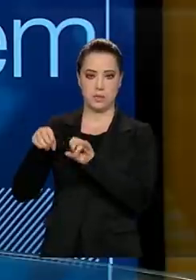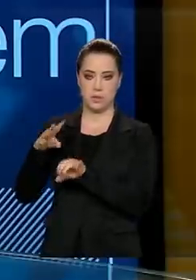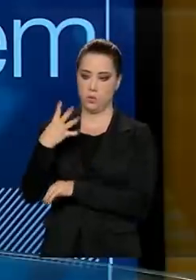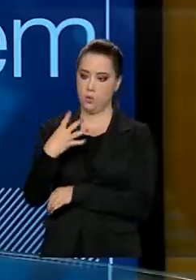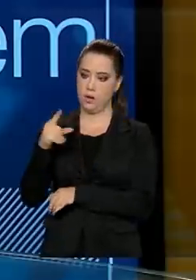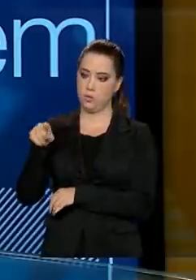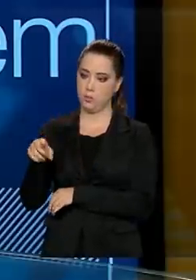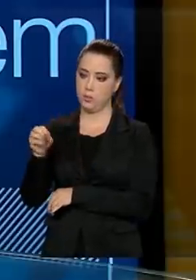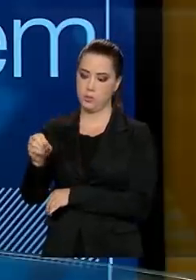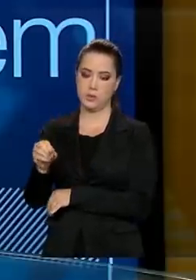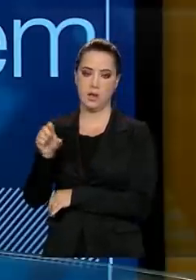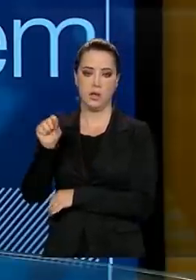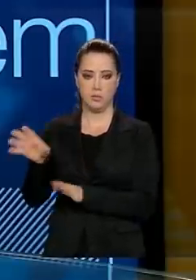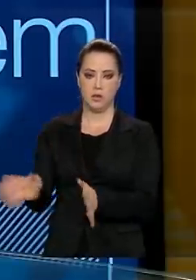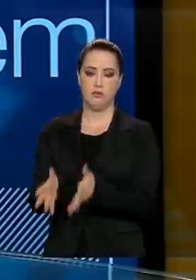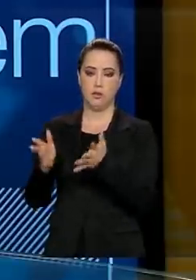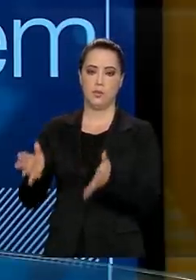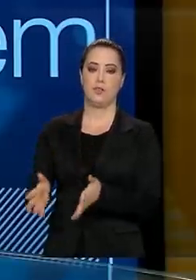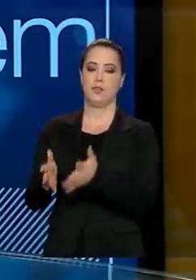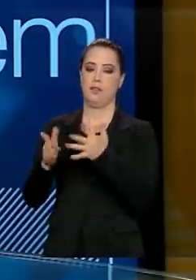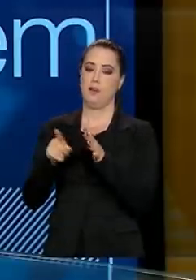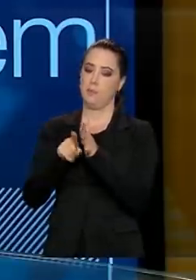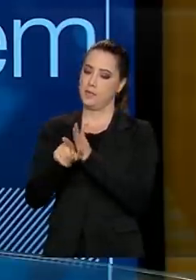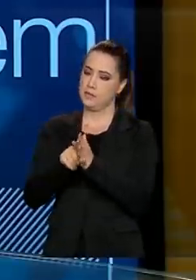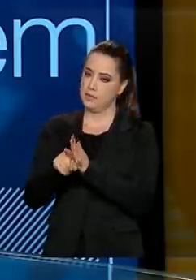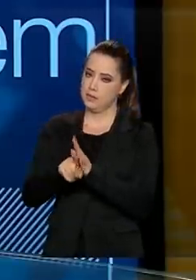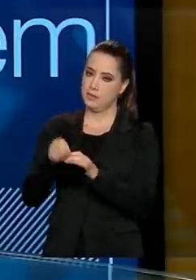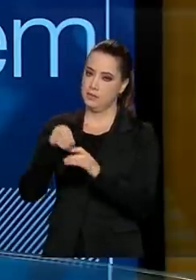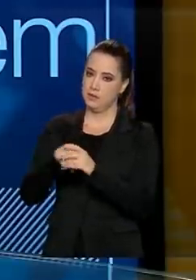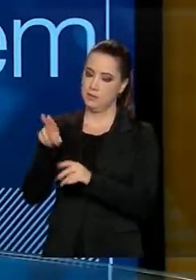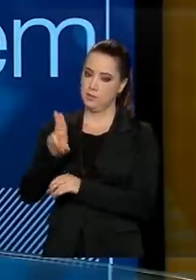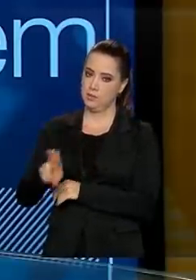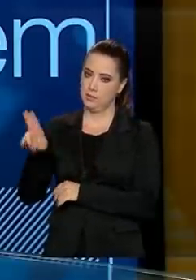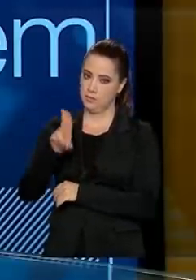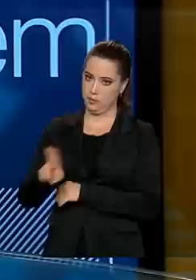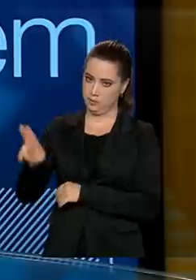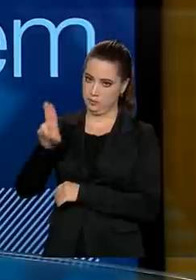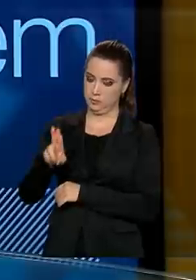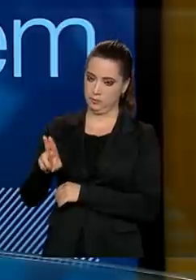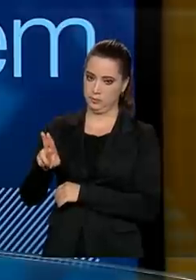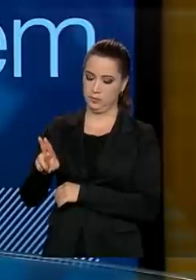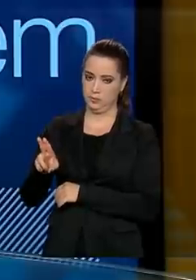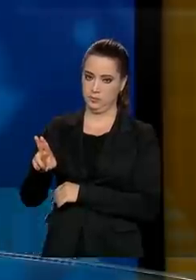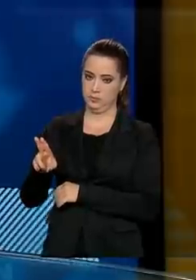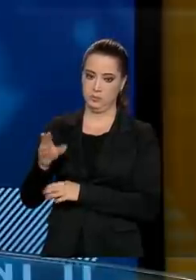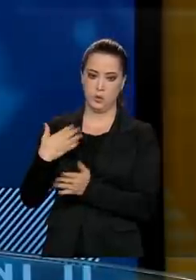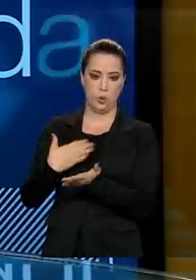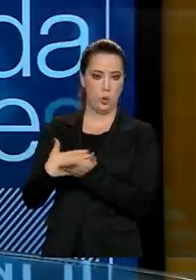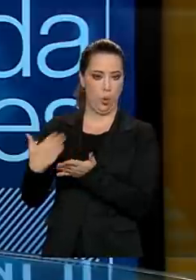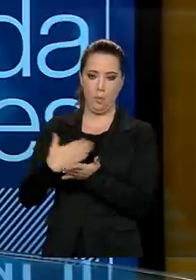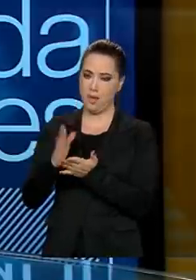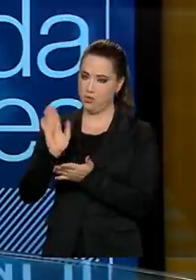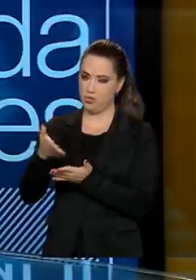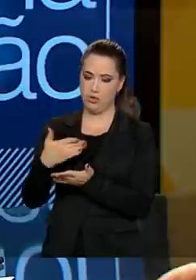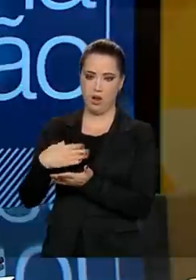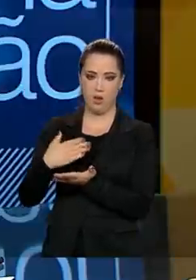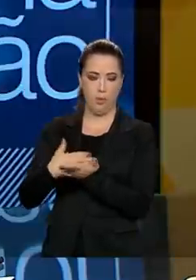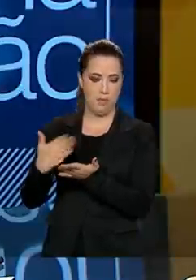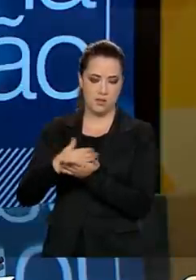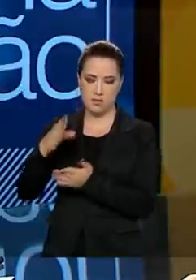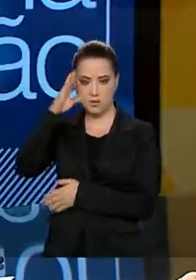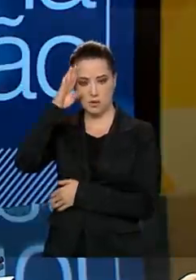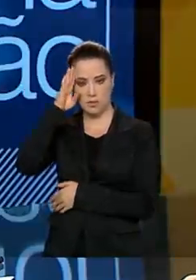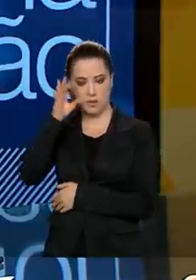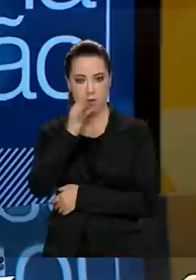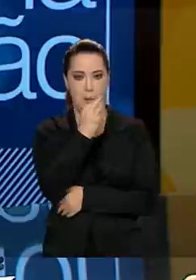justamente para fomentar o desenvolvimento da pesquisa dentro das universidades desde a graduação. Perfeito,